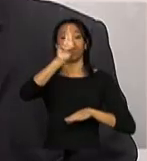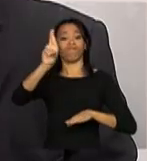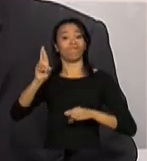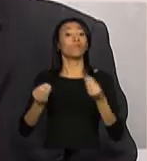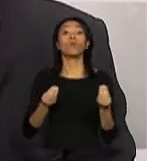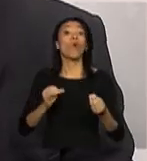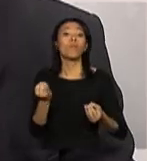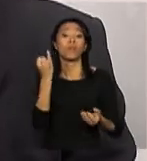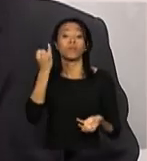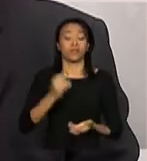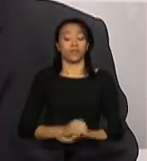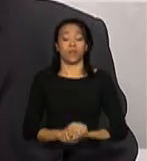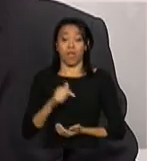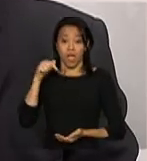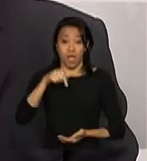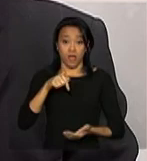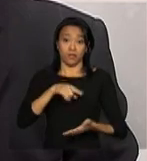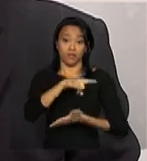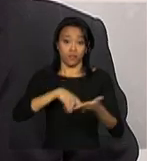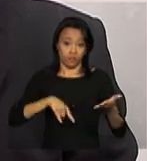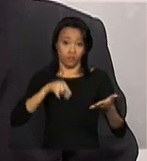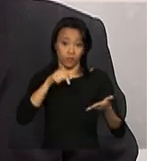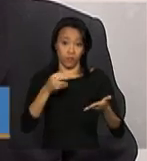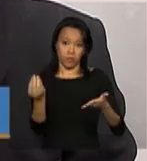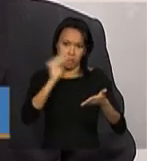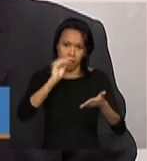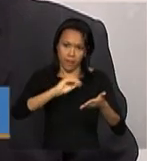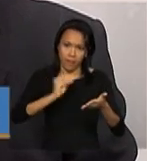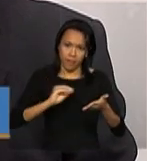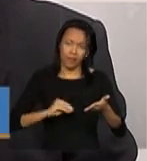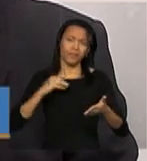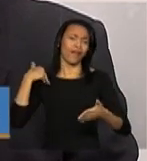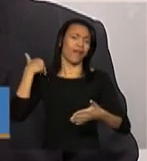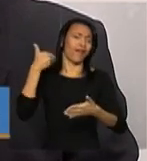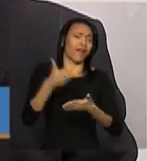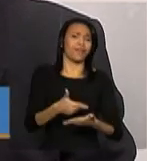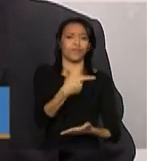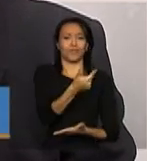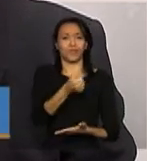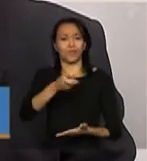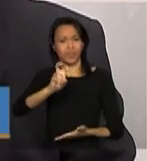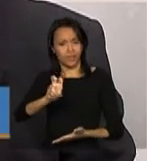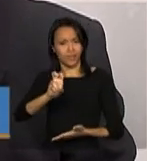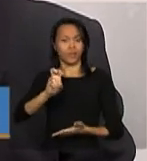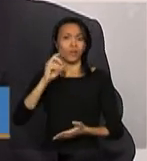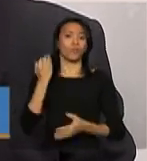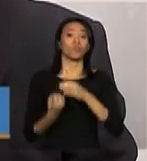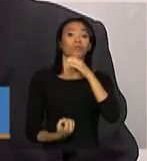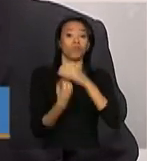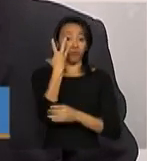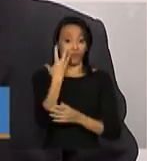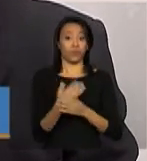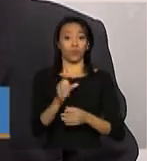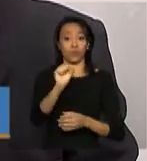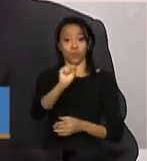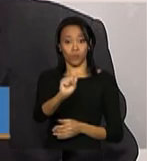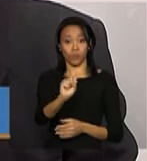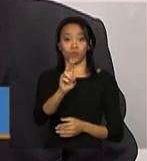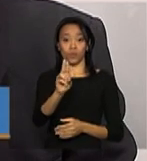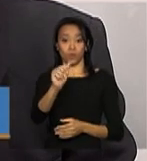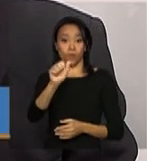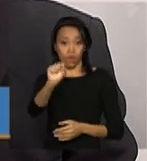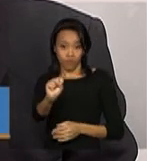Demonstrativo, ele está desde 2005, que é desde a época da implantação do SUAS, e